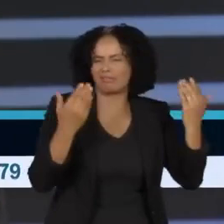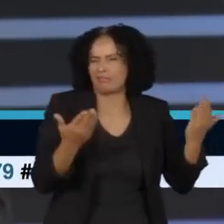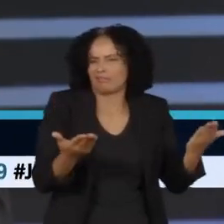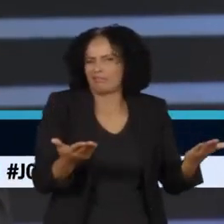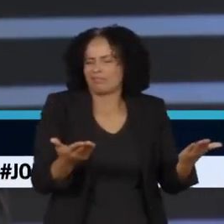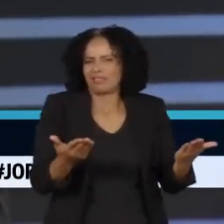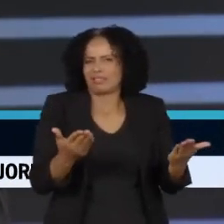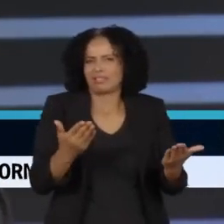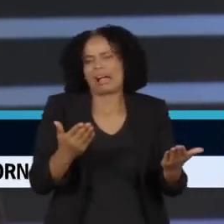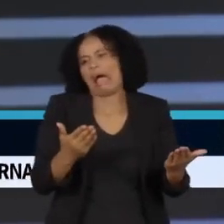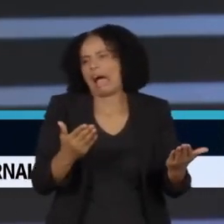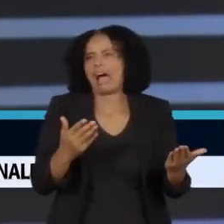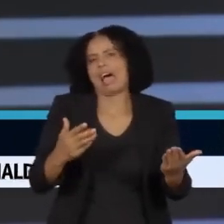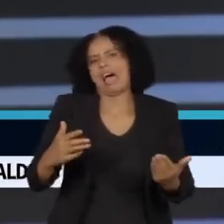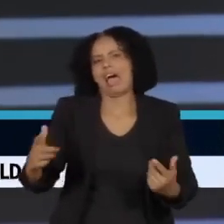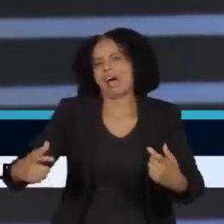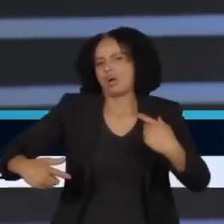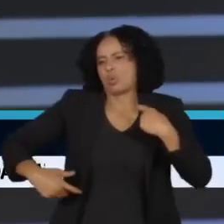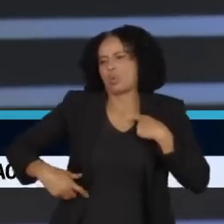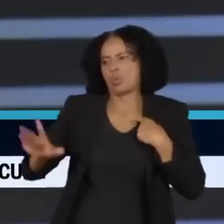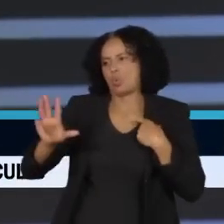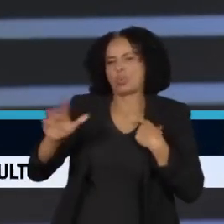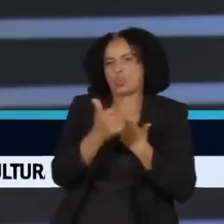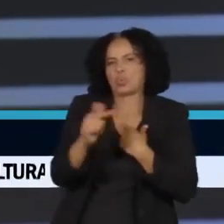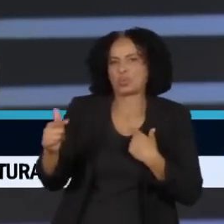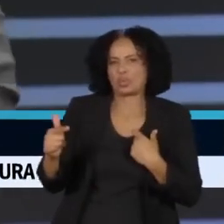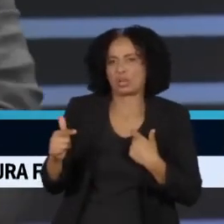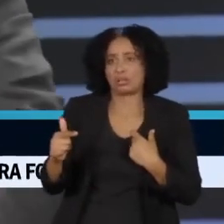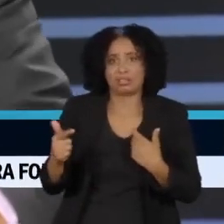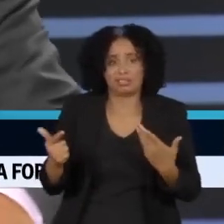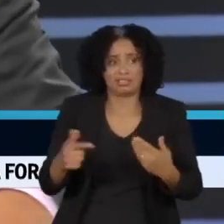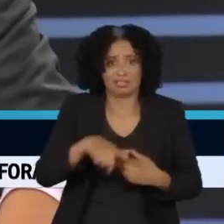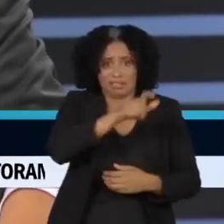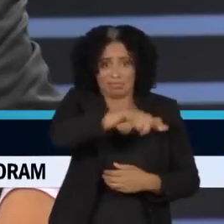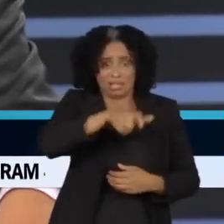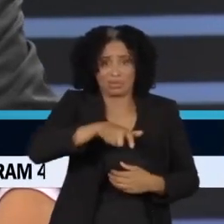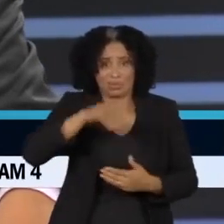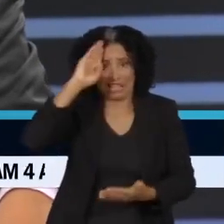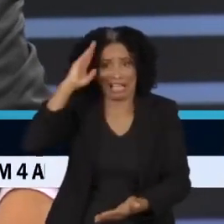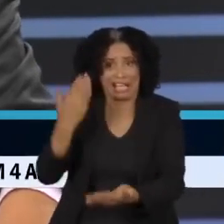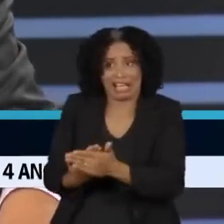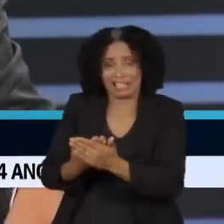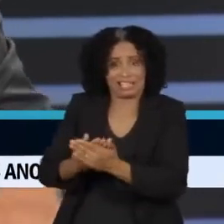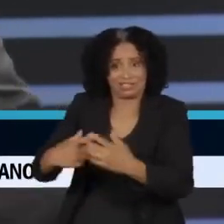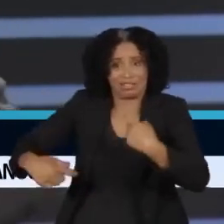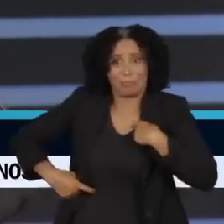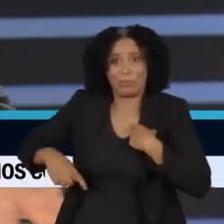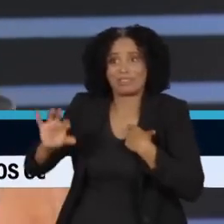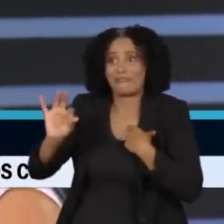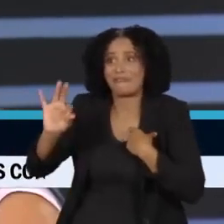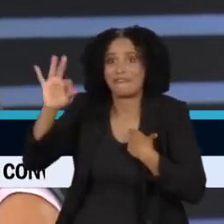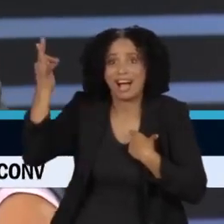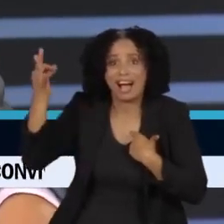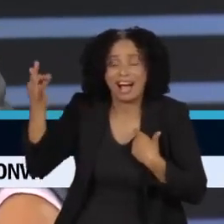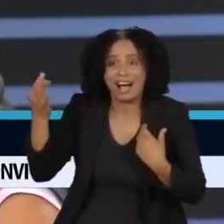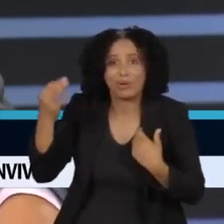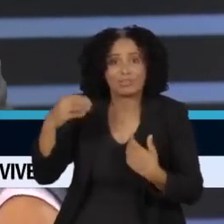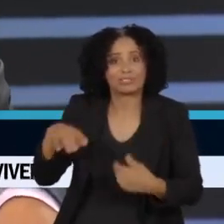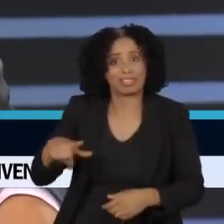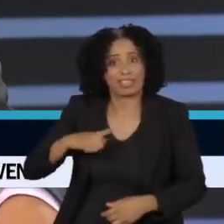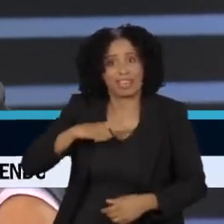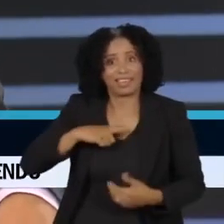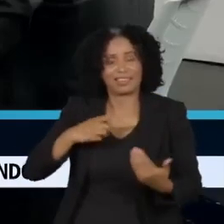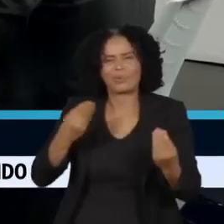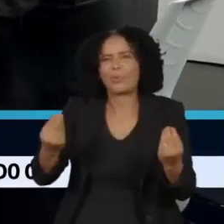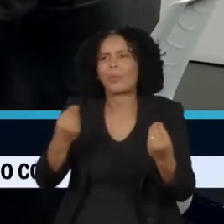o Lula não assumiria que acredita que o Lula não assumiu. Acredita que é uma encenação, toda aquela posse feita por TVs. Você sabe